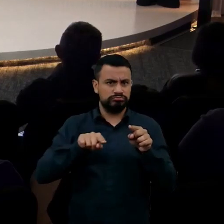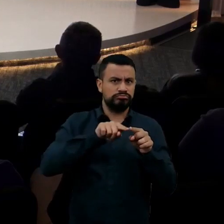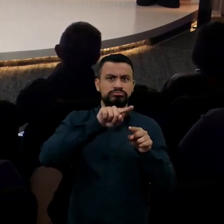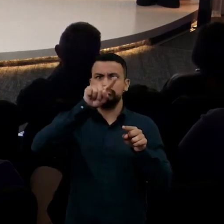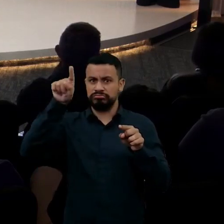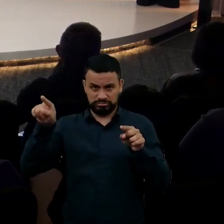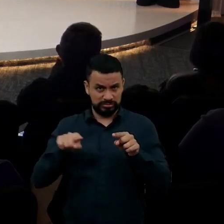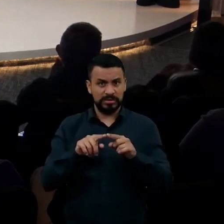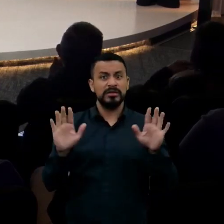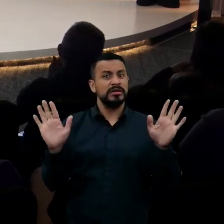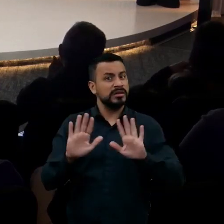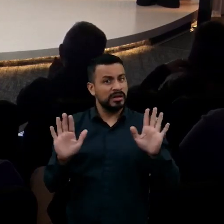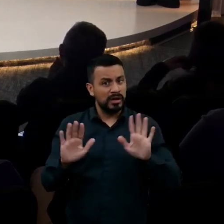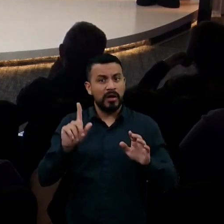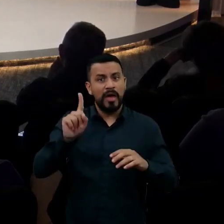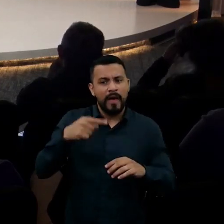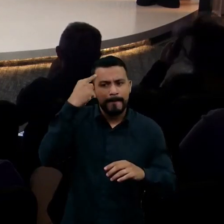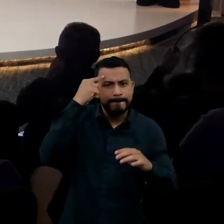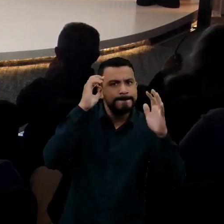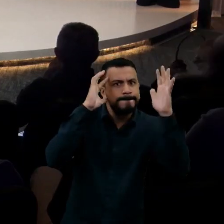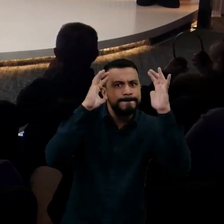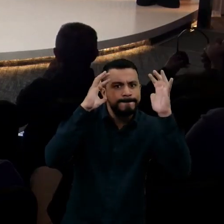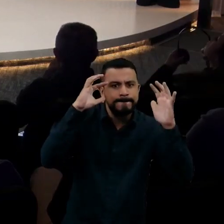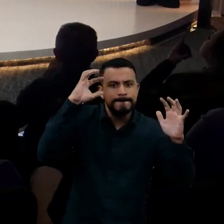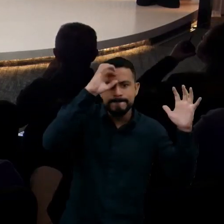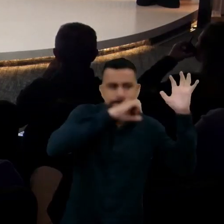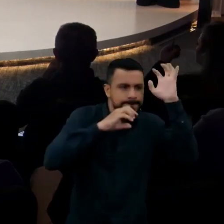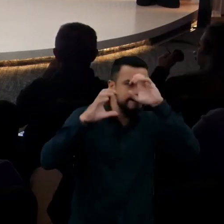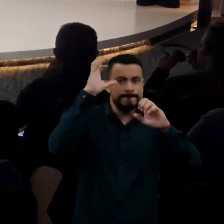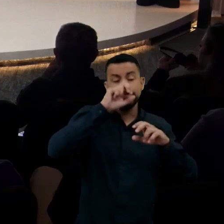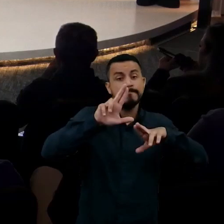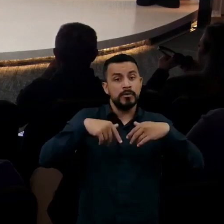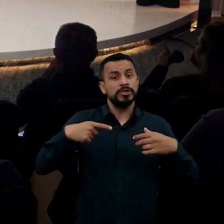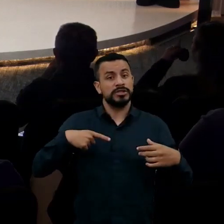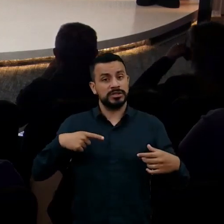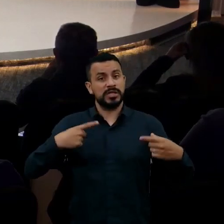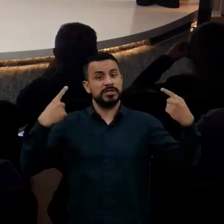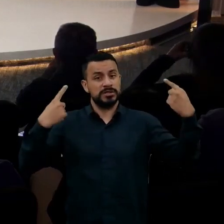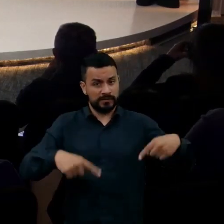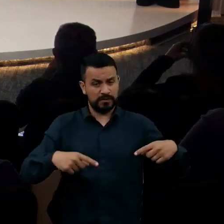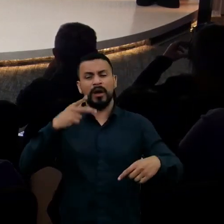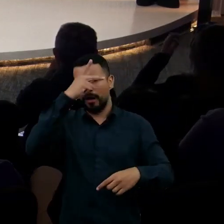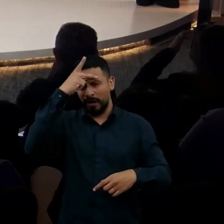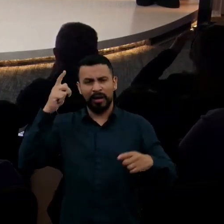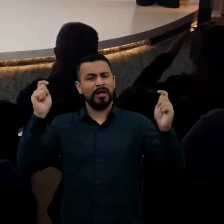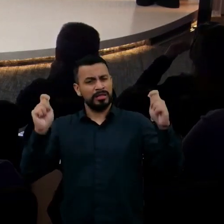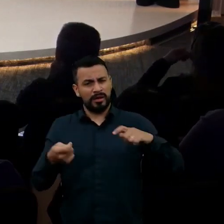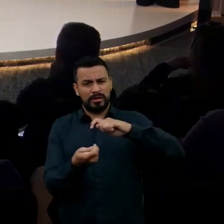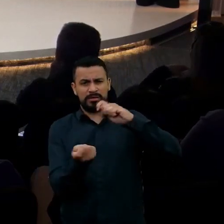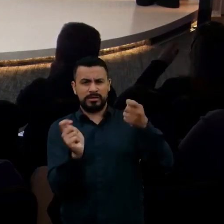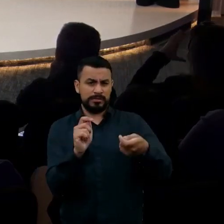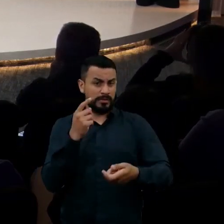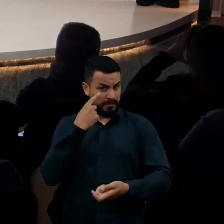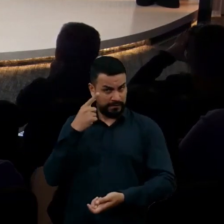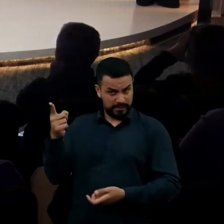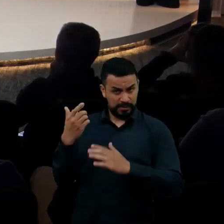um domínio cognitivo, por isso nós temos esses desafios. e as pessoas se adaptam. Nós vimos aqui, essas empresas se adaptaram, como